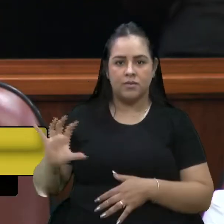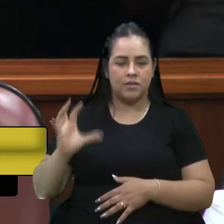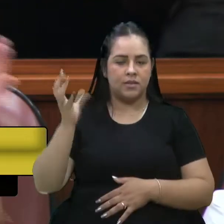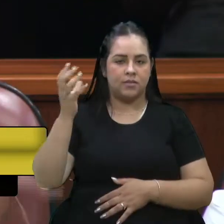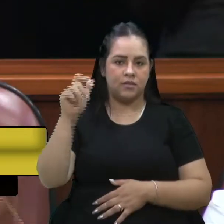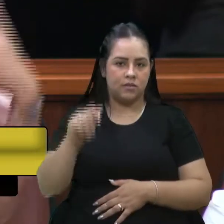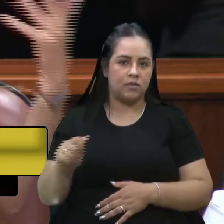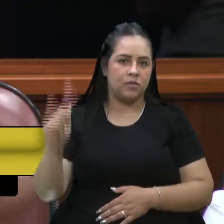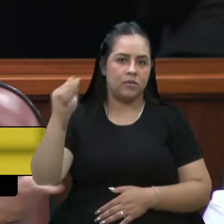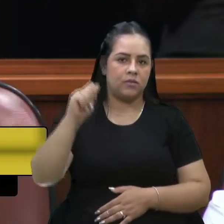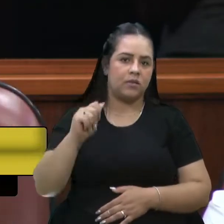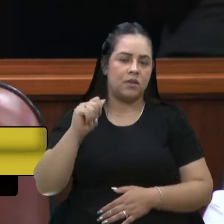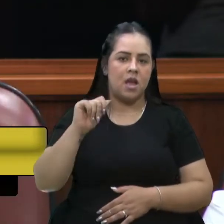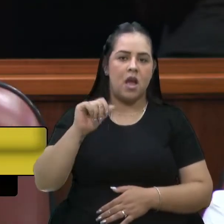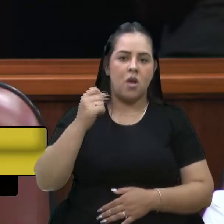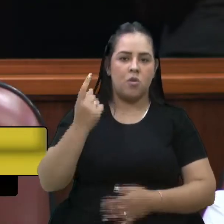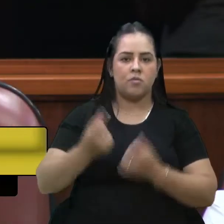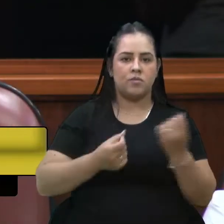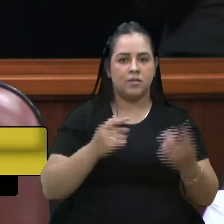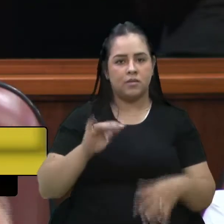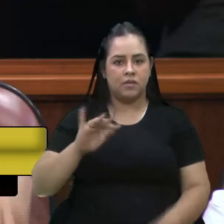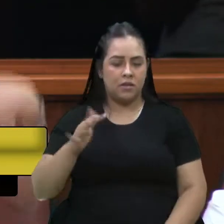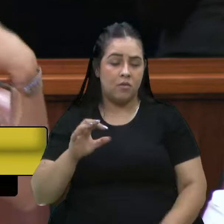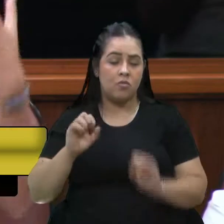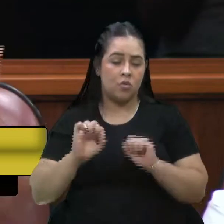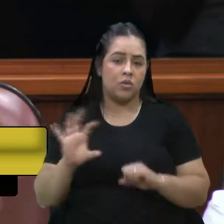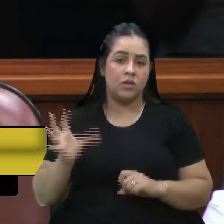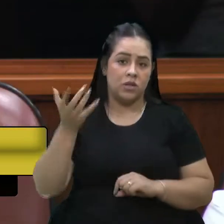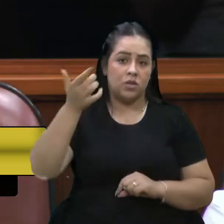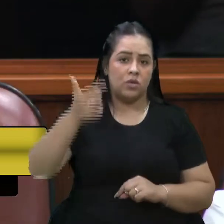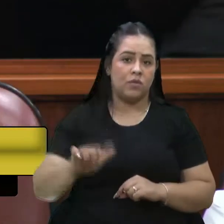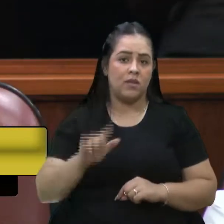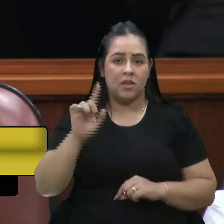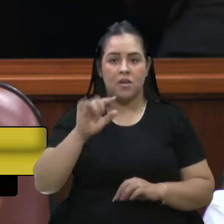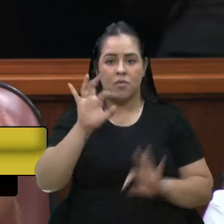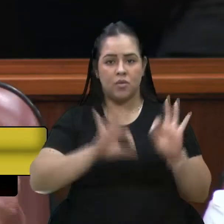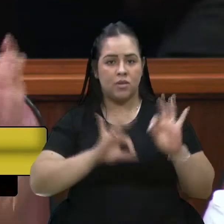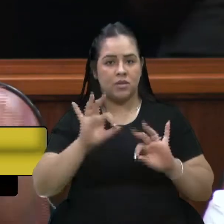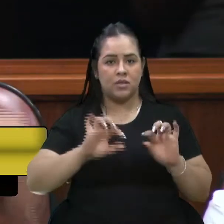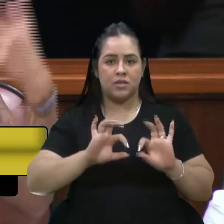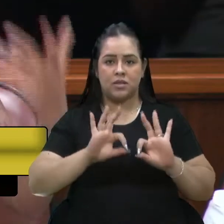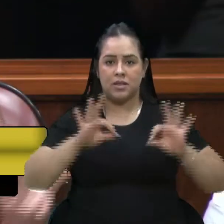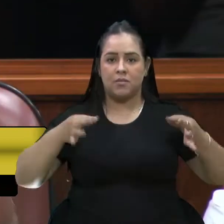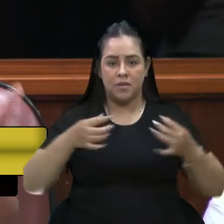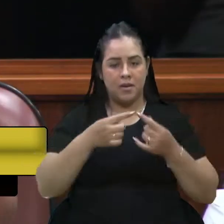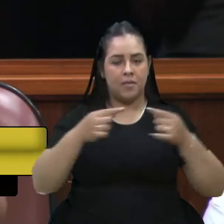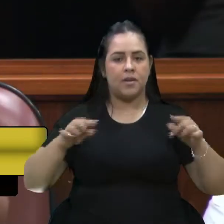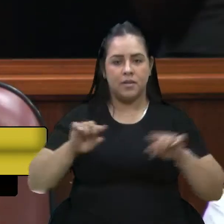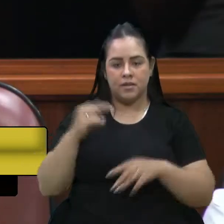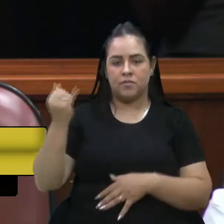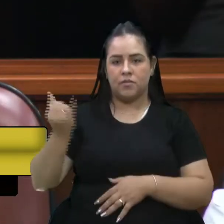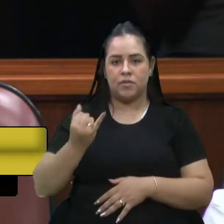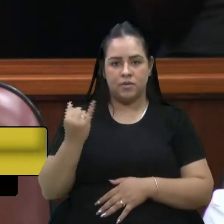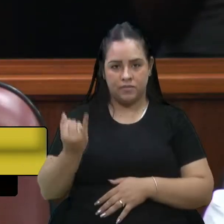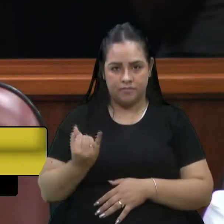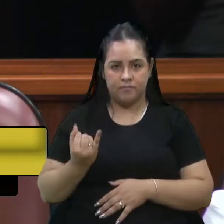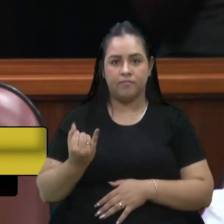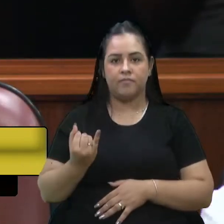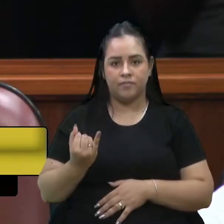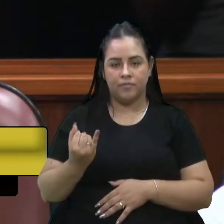associações, que talvez poderiam voltar a acontecer, que são projetos simples, mas muito significativos para os associados.